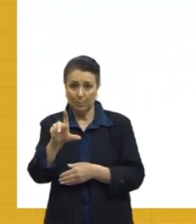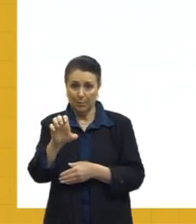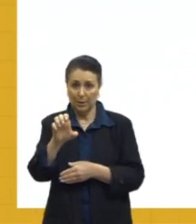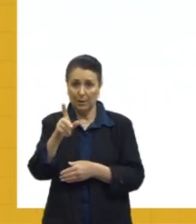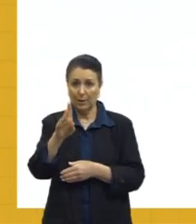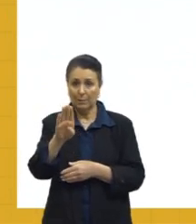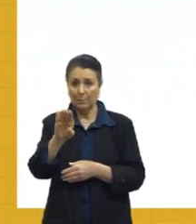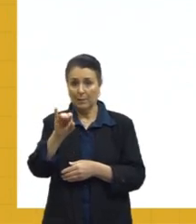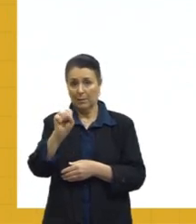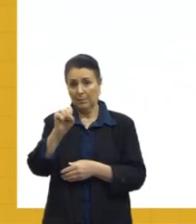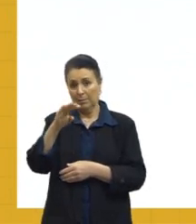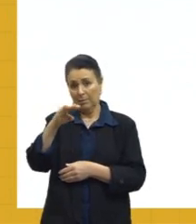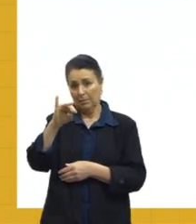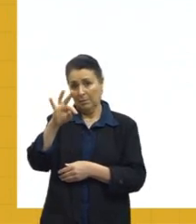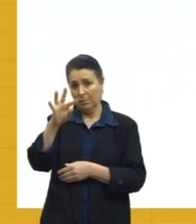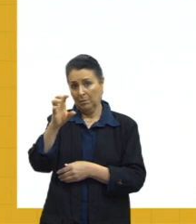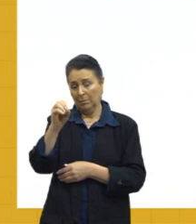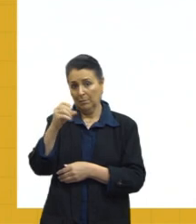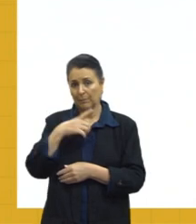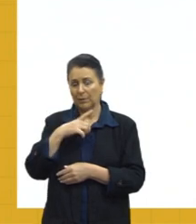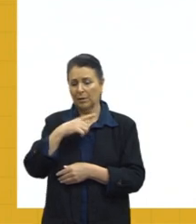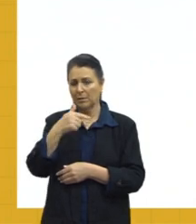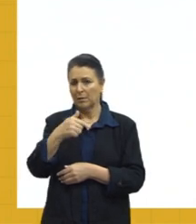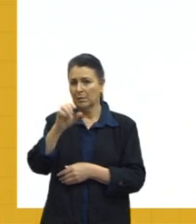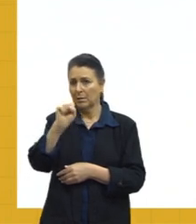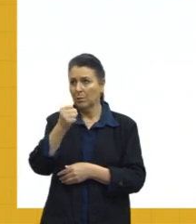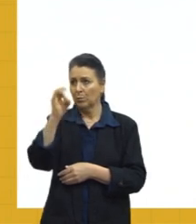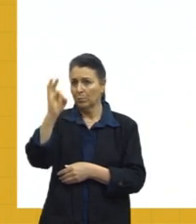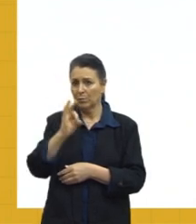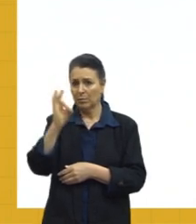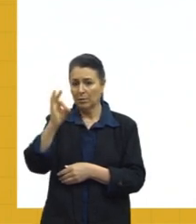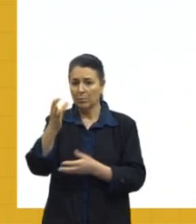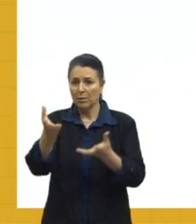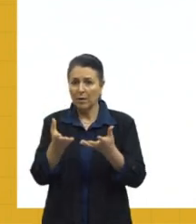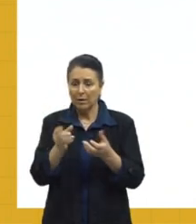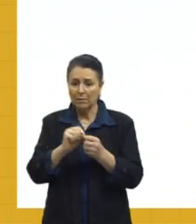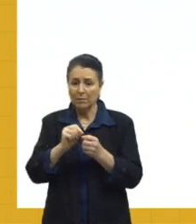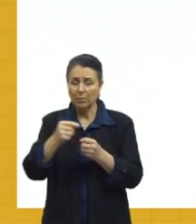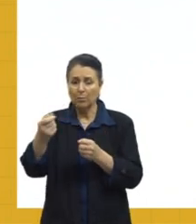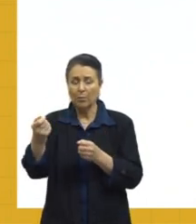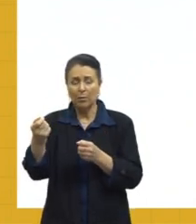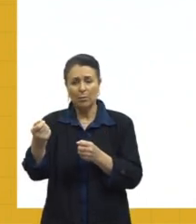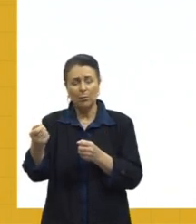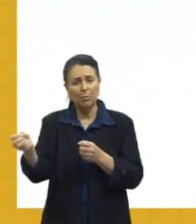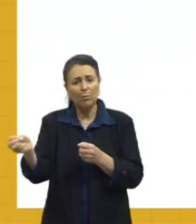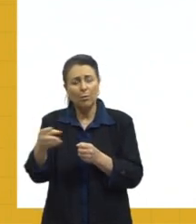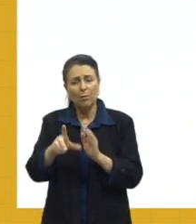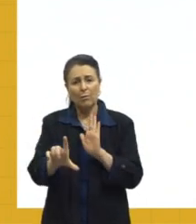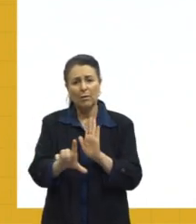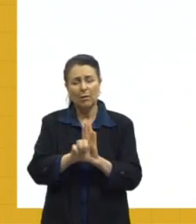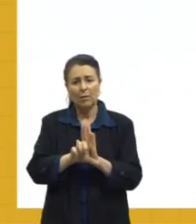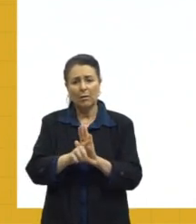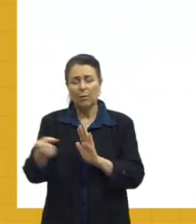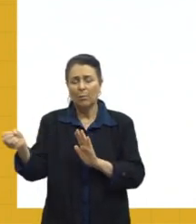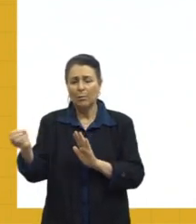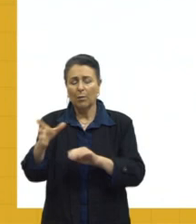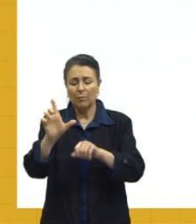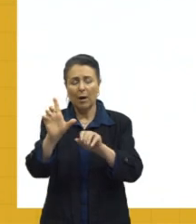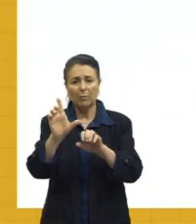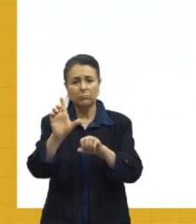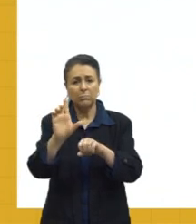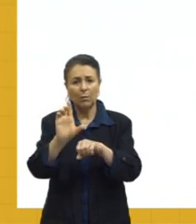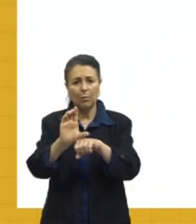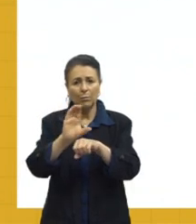não, temos, então, 78% optam pra ter uma nova constituição, pouco mais... que